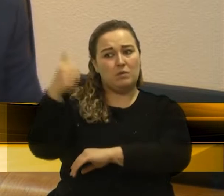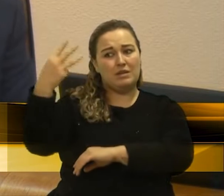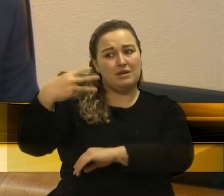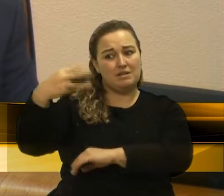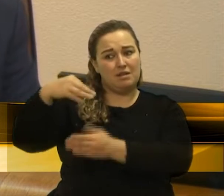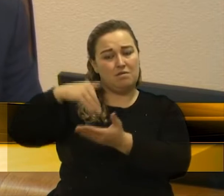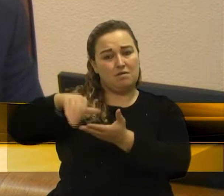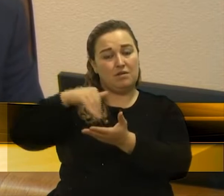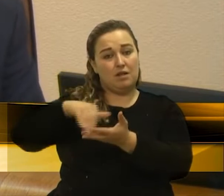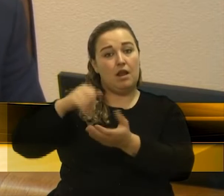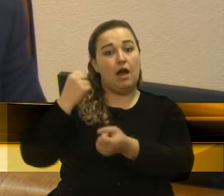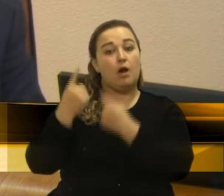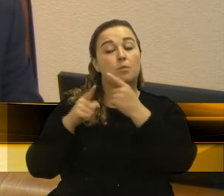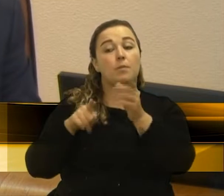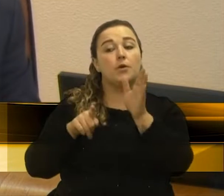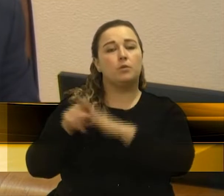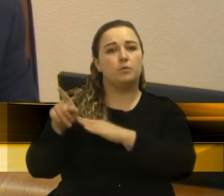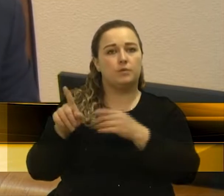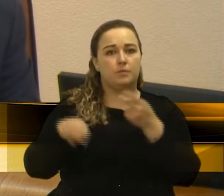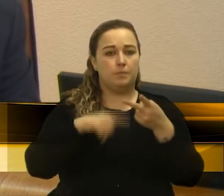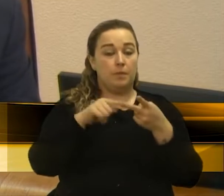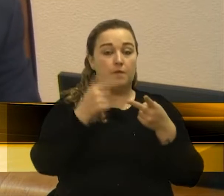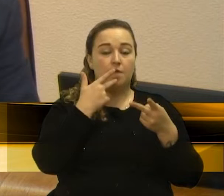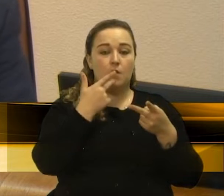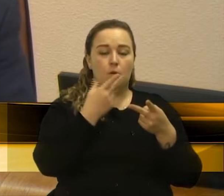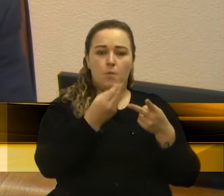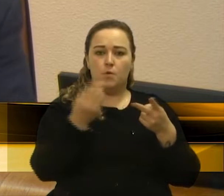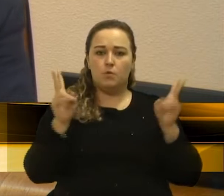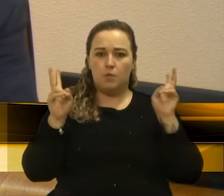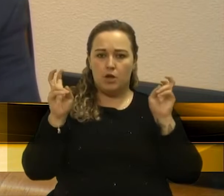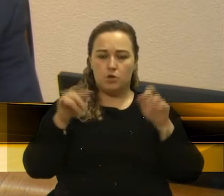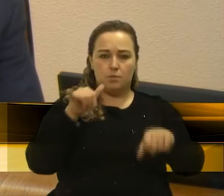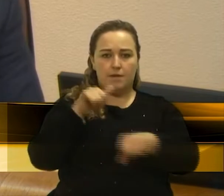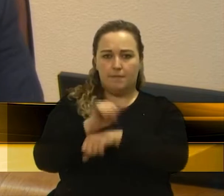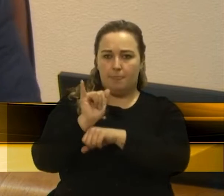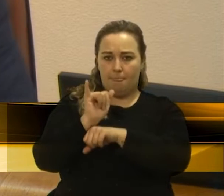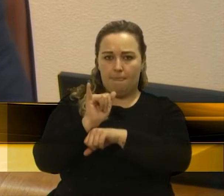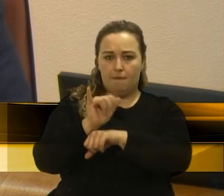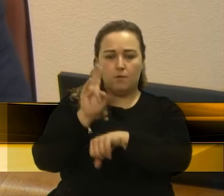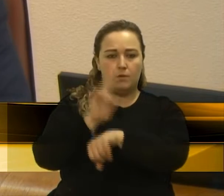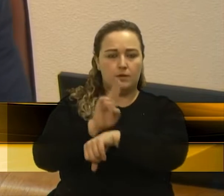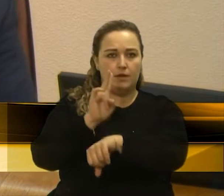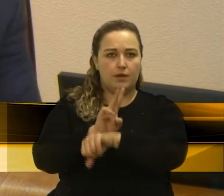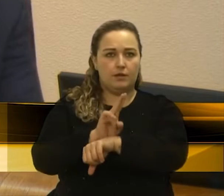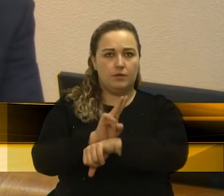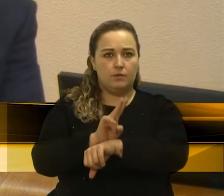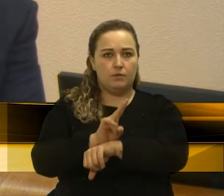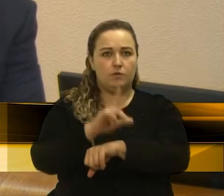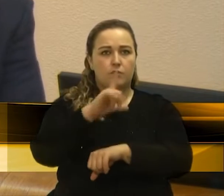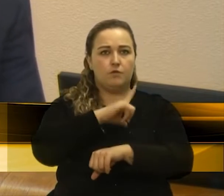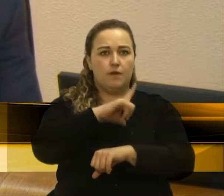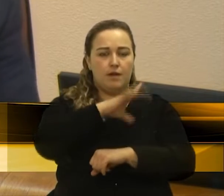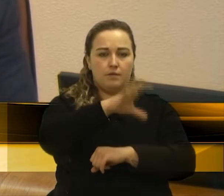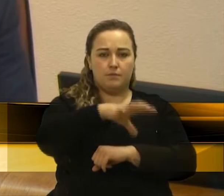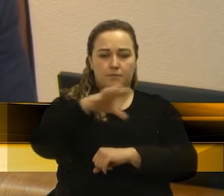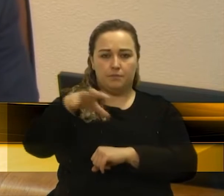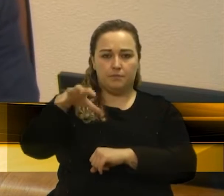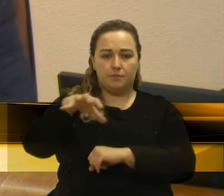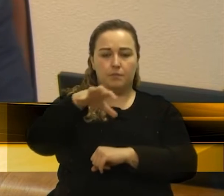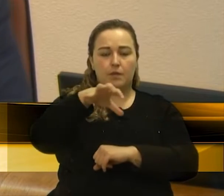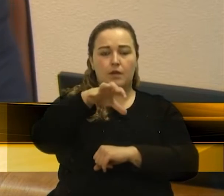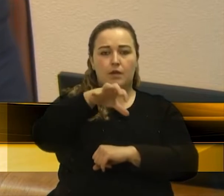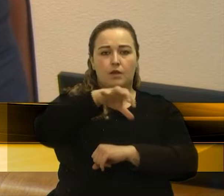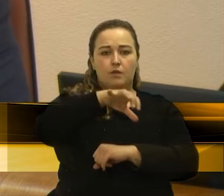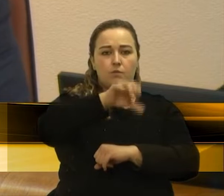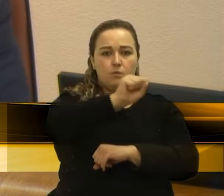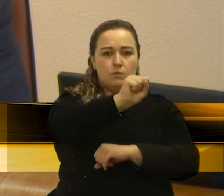Algumas perguntas. Se falou muito aqui na questão da prevenção. Recentemente, nós tivemos, nós temos a área do Senai José Gazola, que é uma